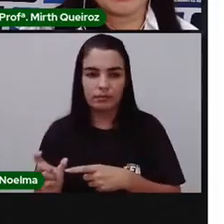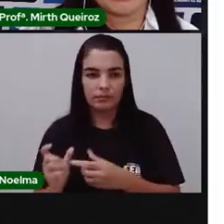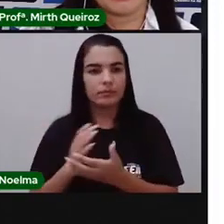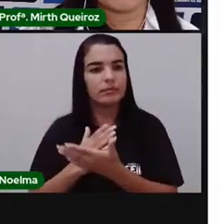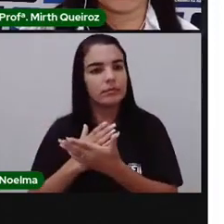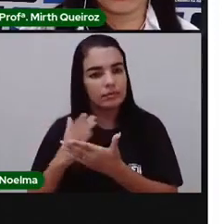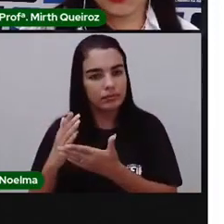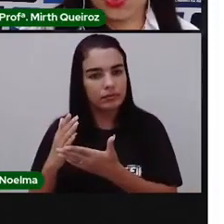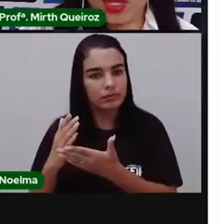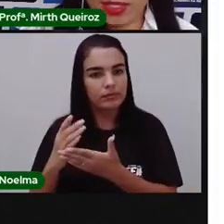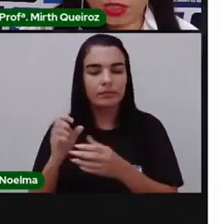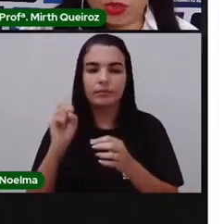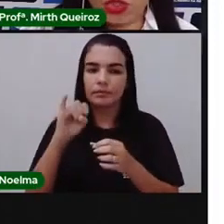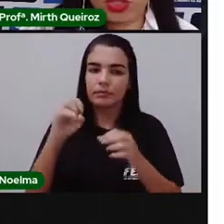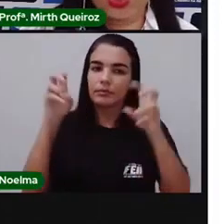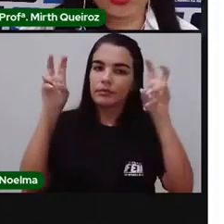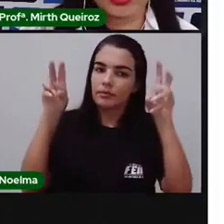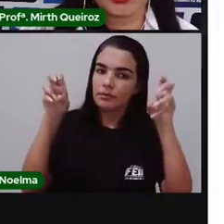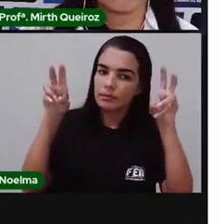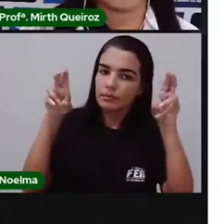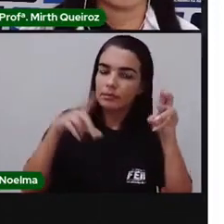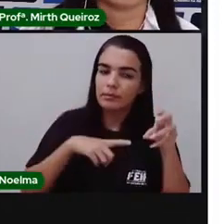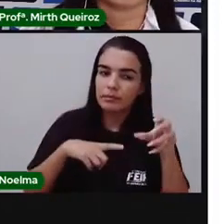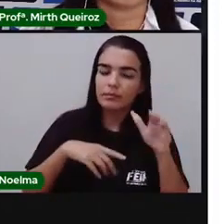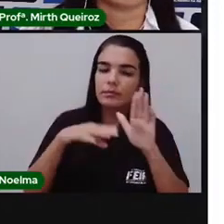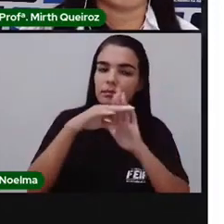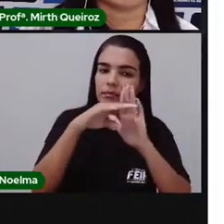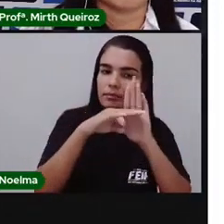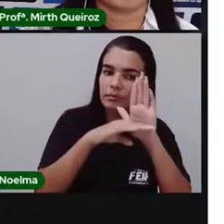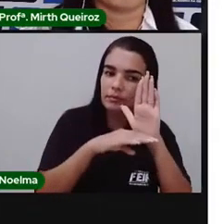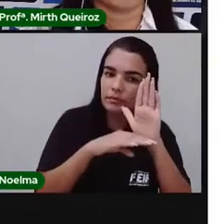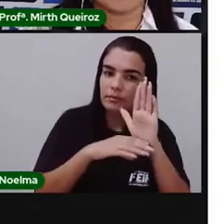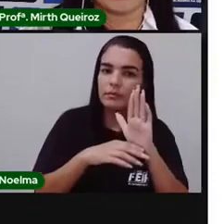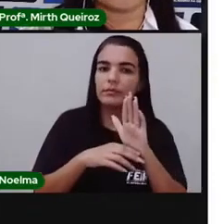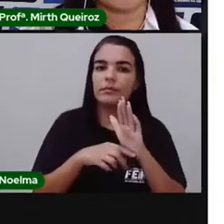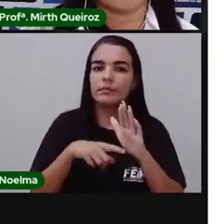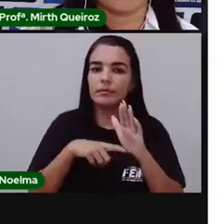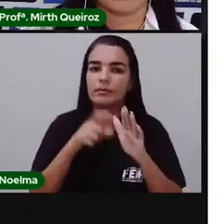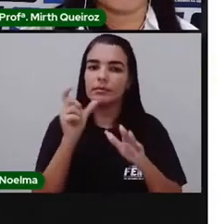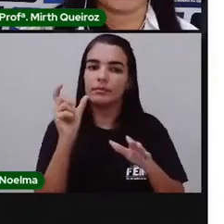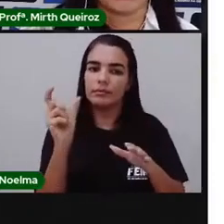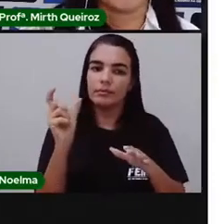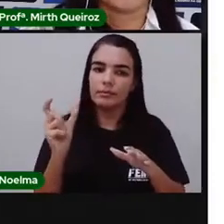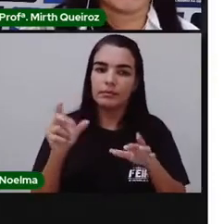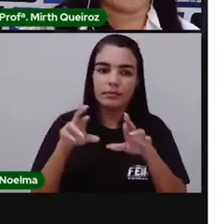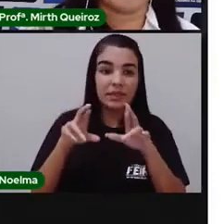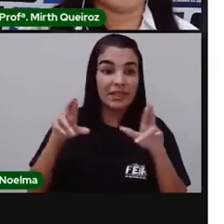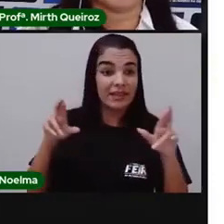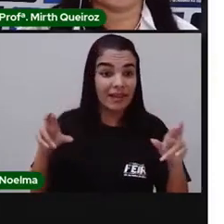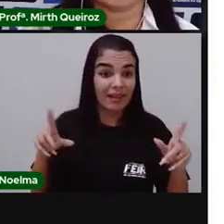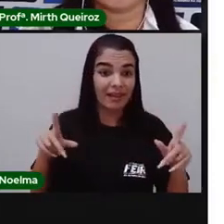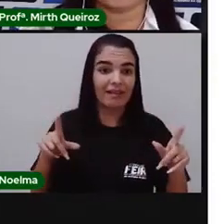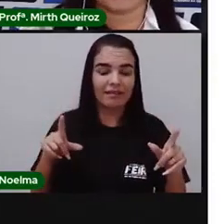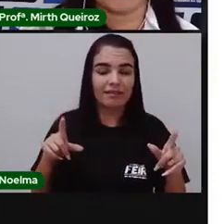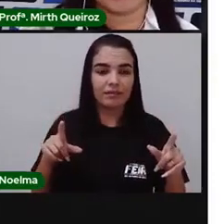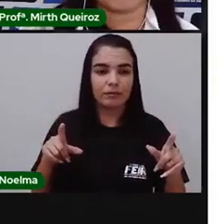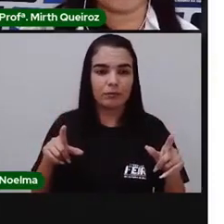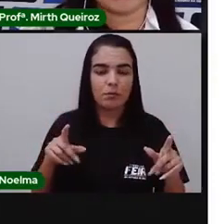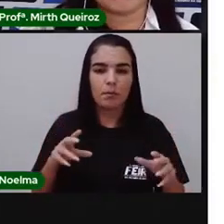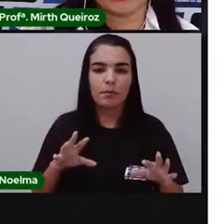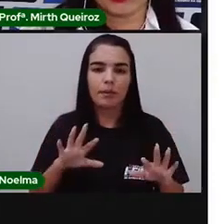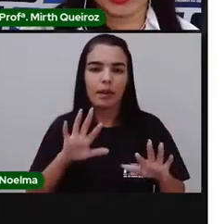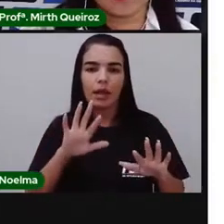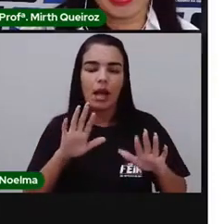cada assunto a ser discutido do texto, vocês vão fazer em parágrafo diferente. Geralmente, no